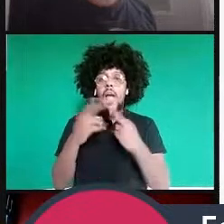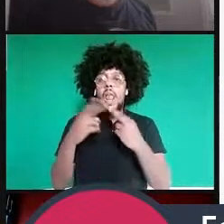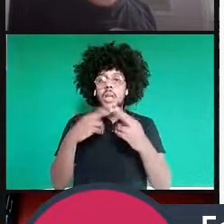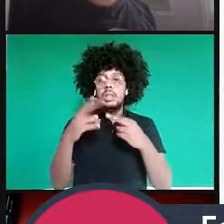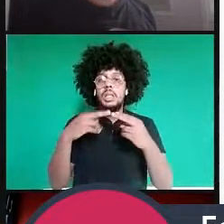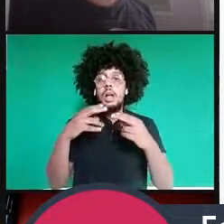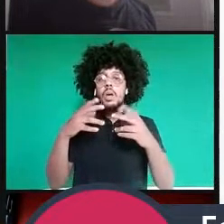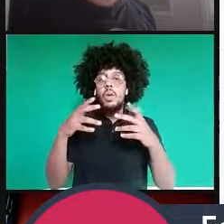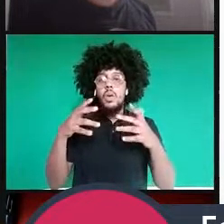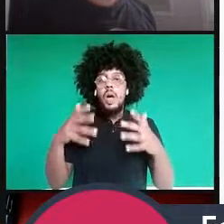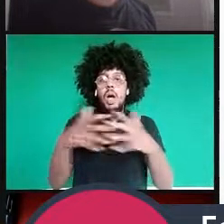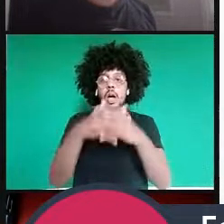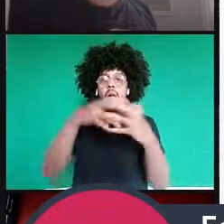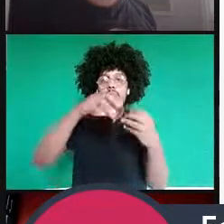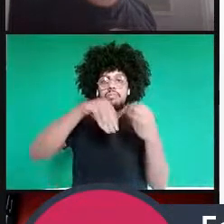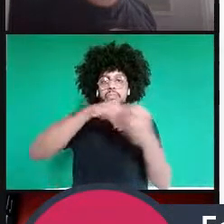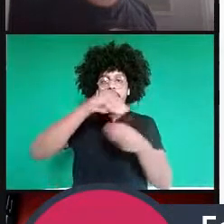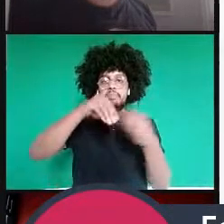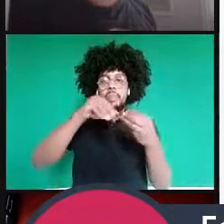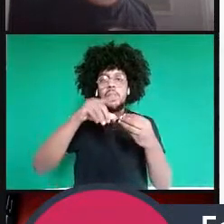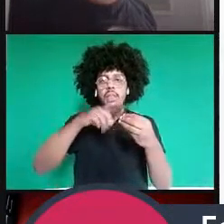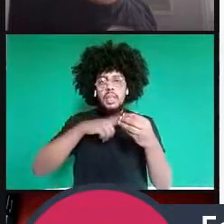Einstein, Rose, Brigitte.